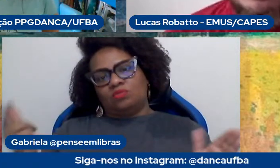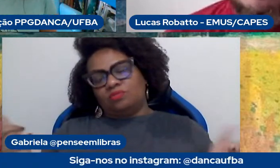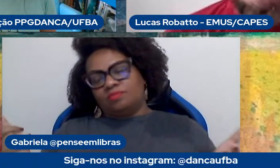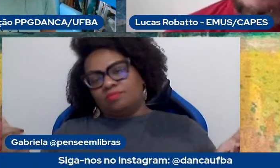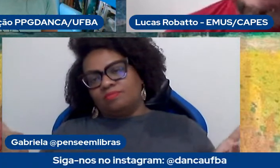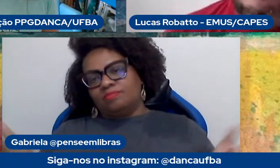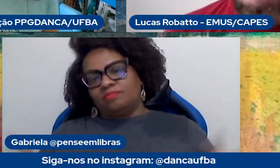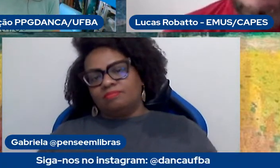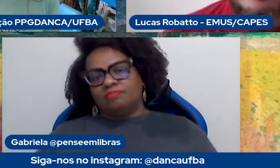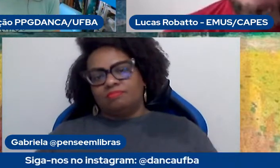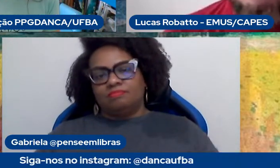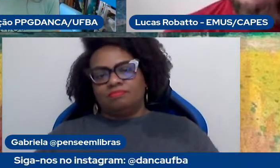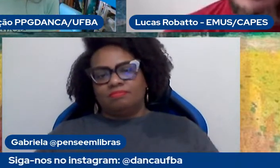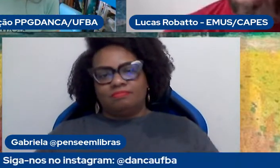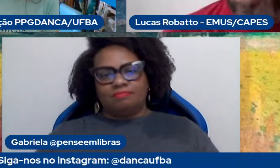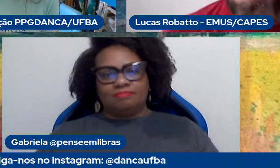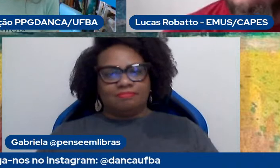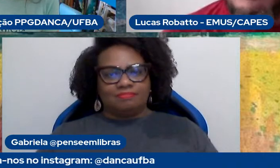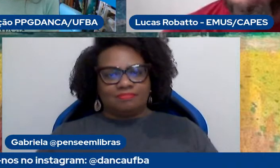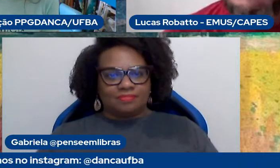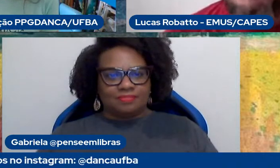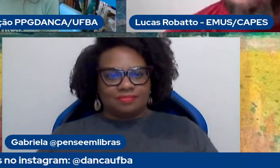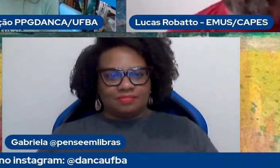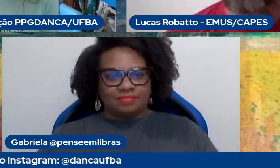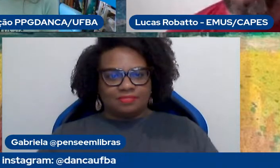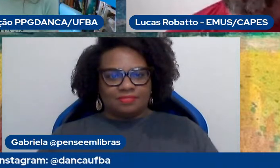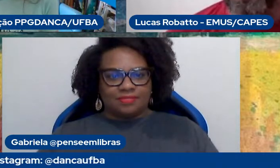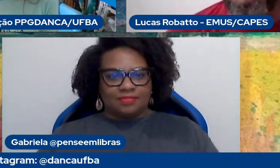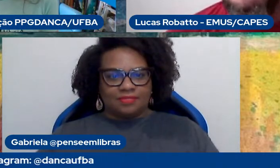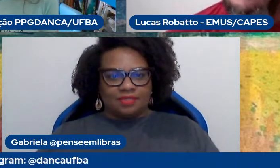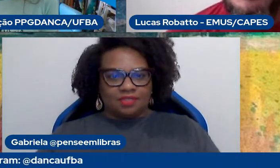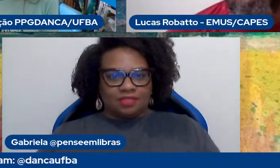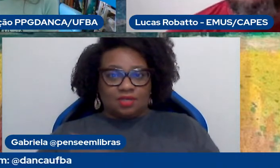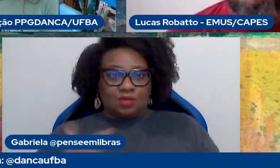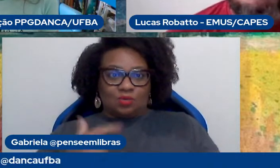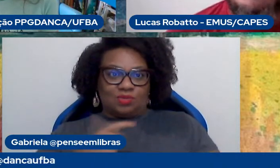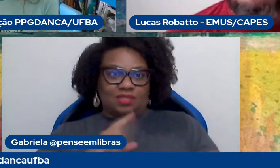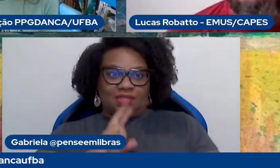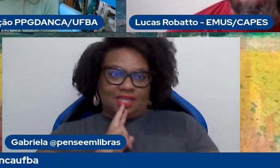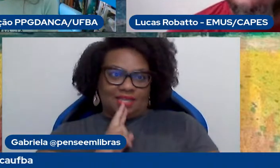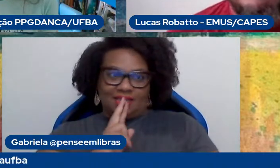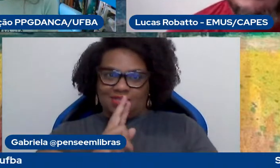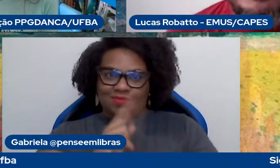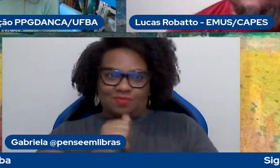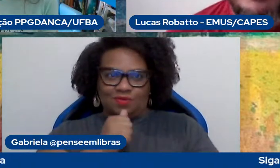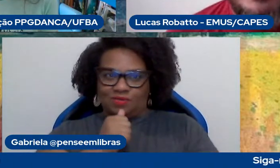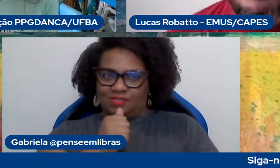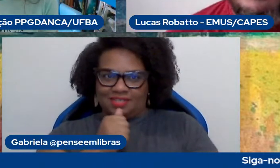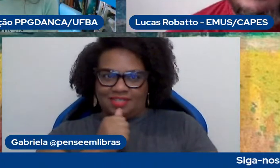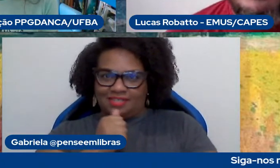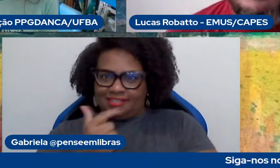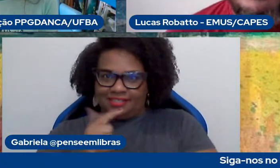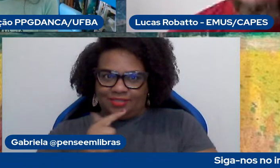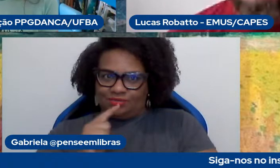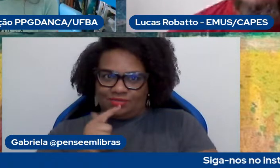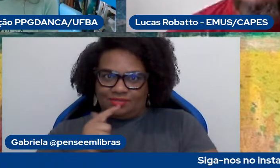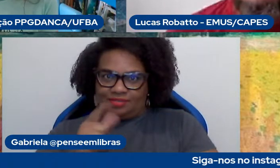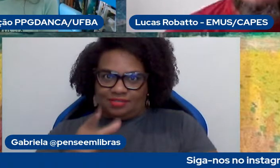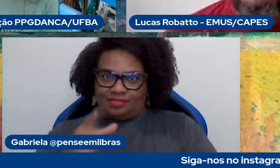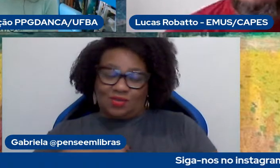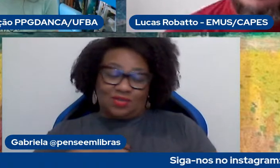então, assim, não temos respostas agora, isso é algo também que deixa a gente em uma grande angústia.